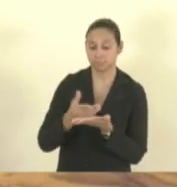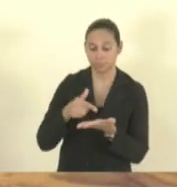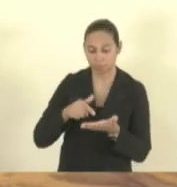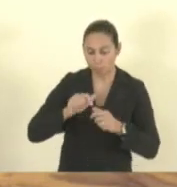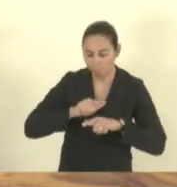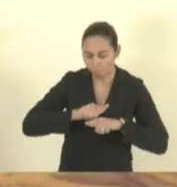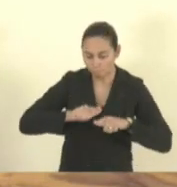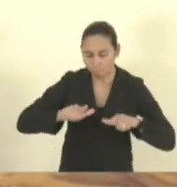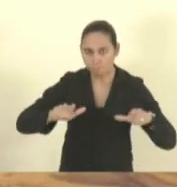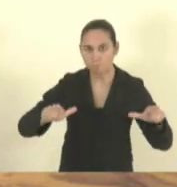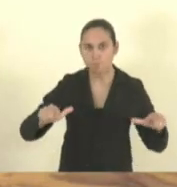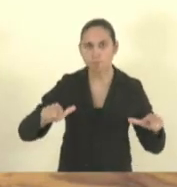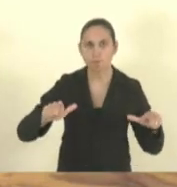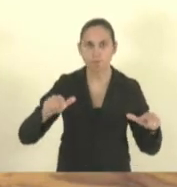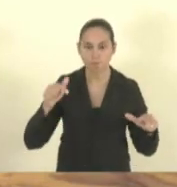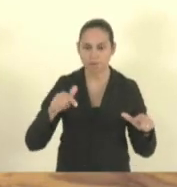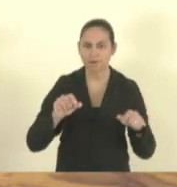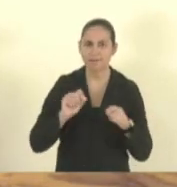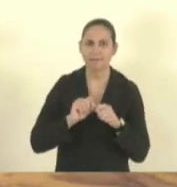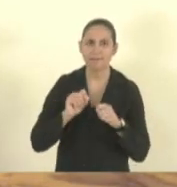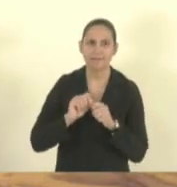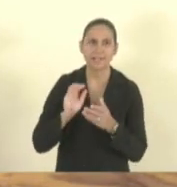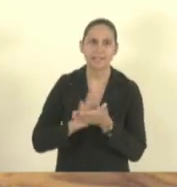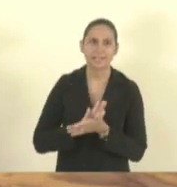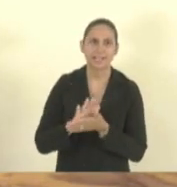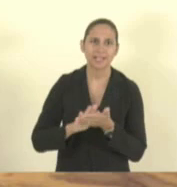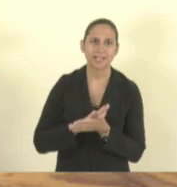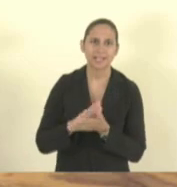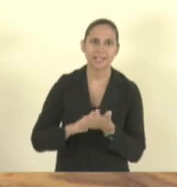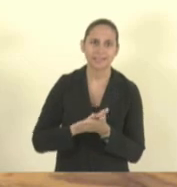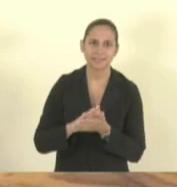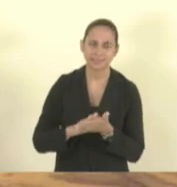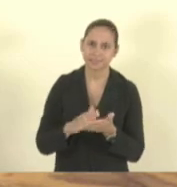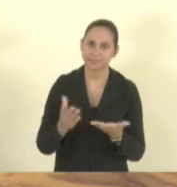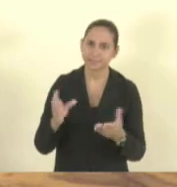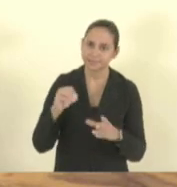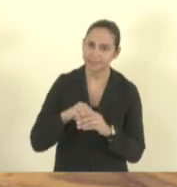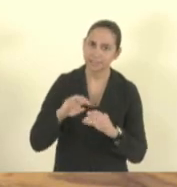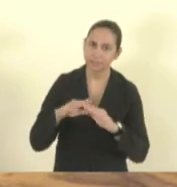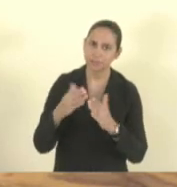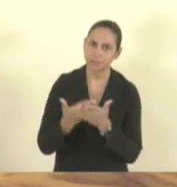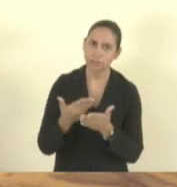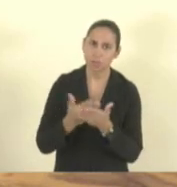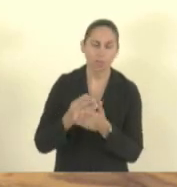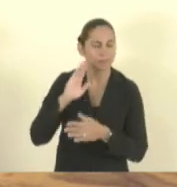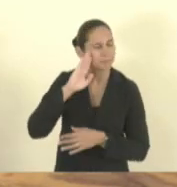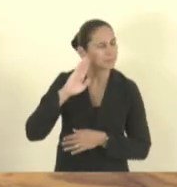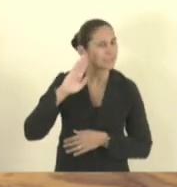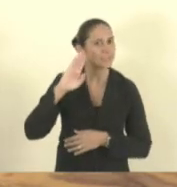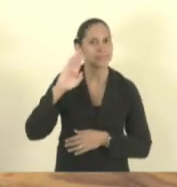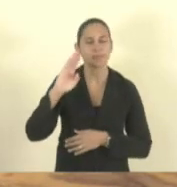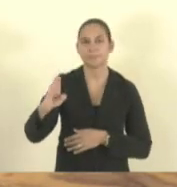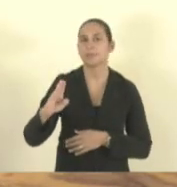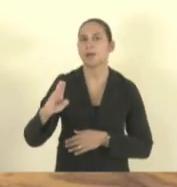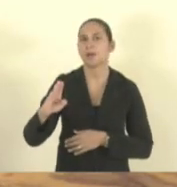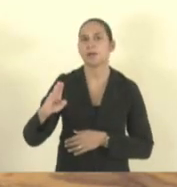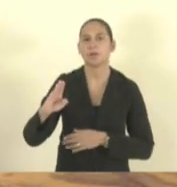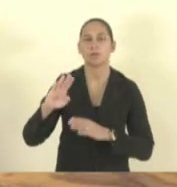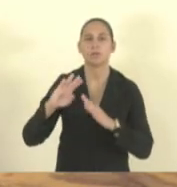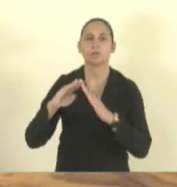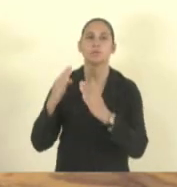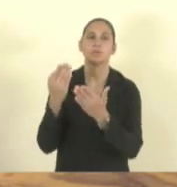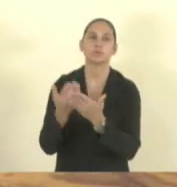Caderno em branco? O que ele está fazendo na escola? Isso principalmente nas escolas públicas, tá, gente? Não estou falando de escola particular, não.